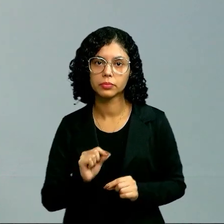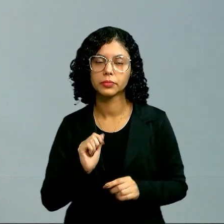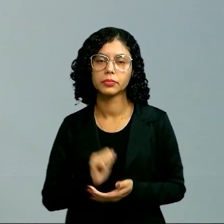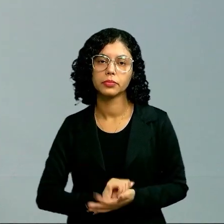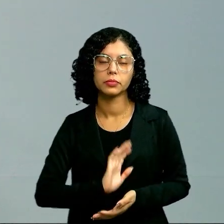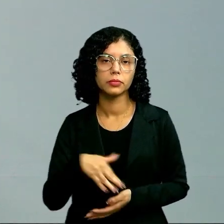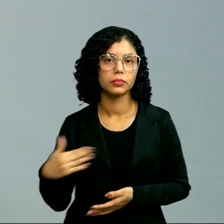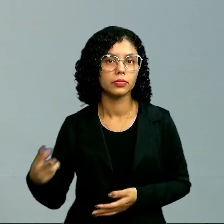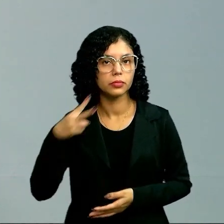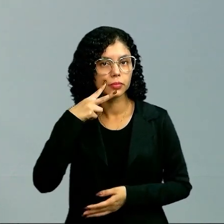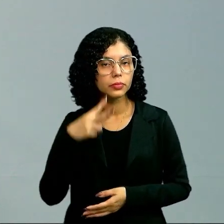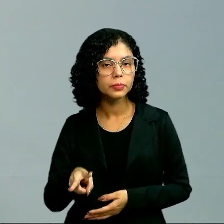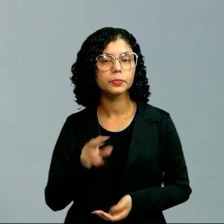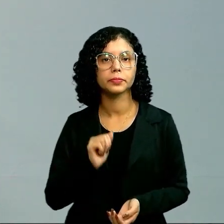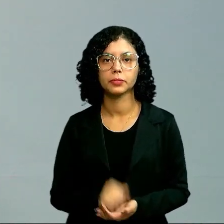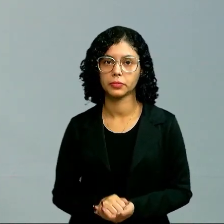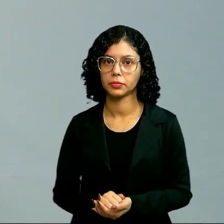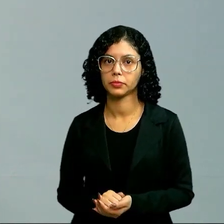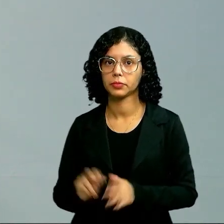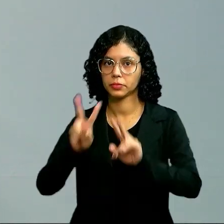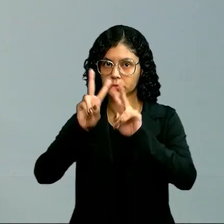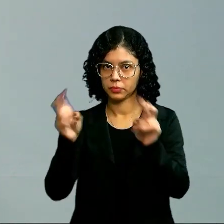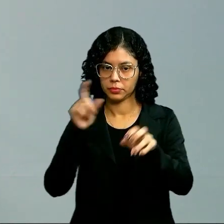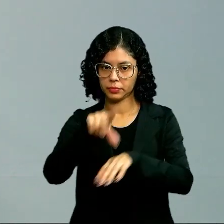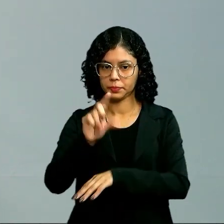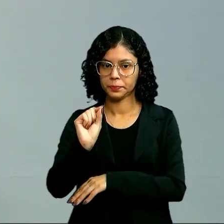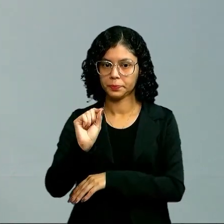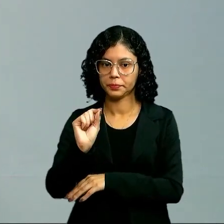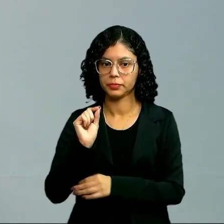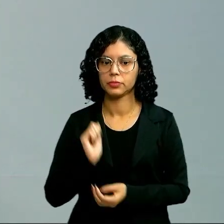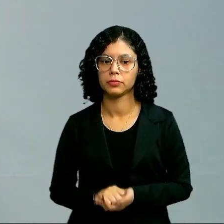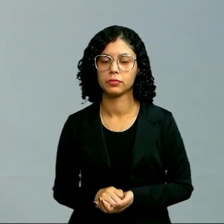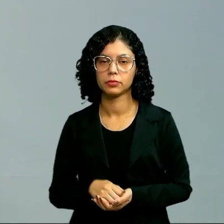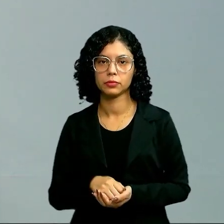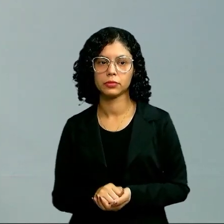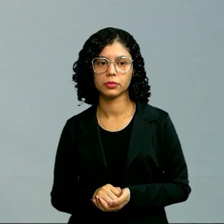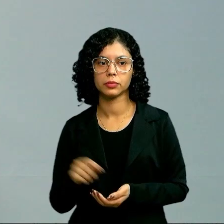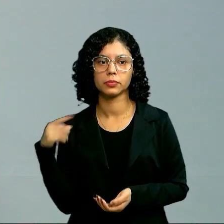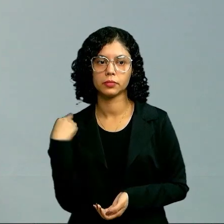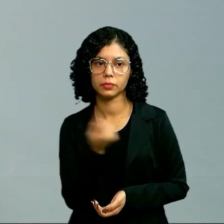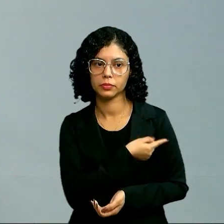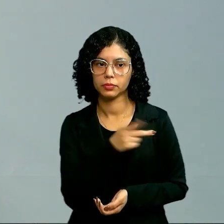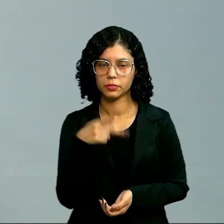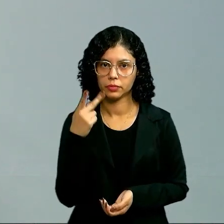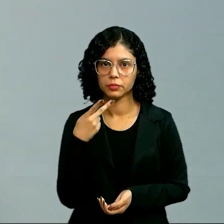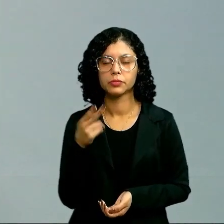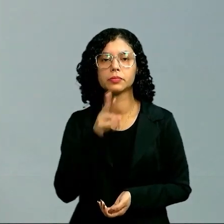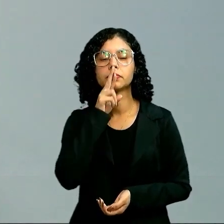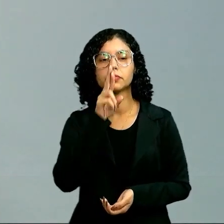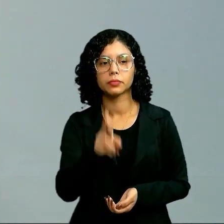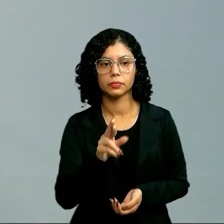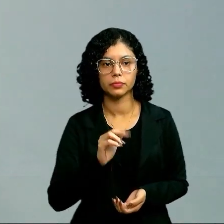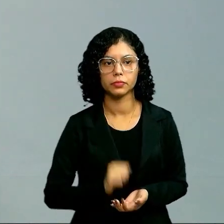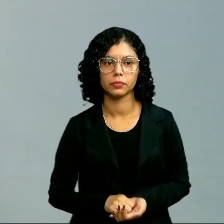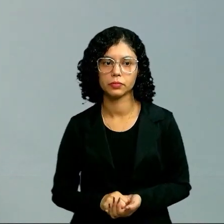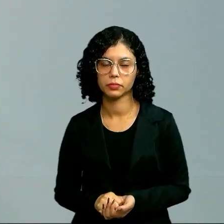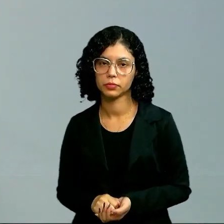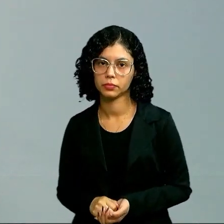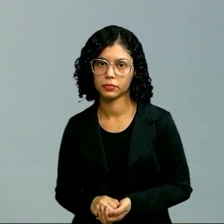quando a gente vê esse tipo de alternativa, a gente não vai fazer aquele cálculo, tá?